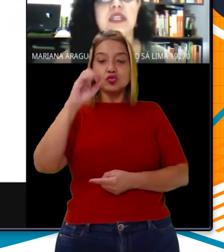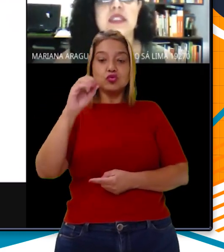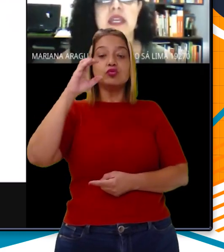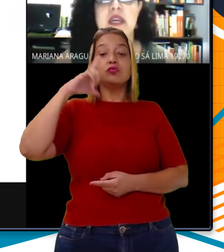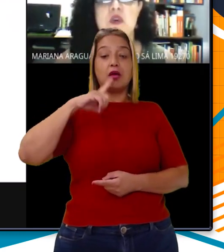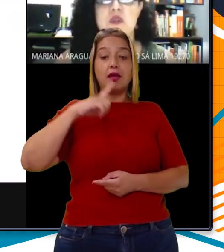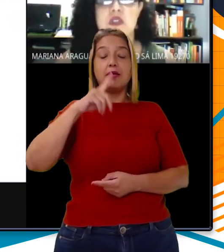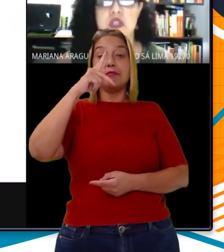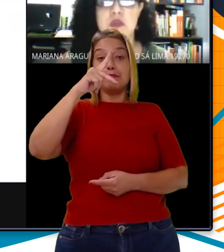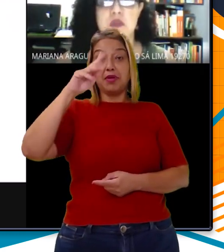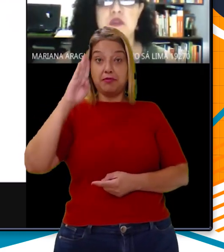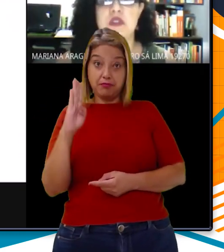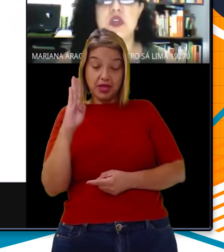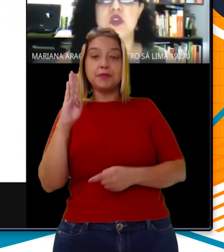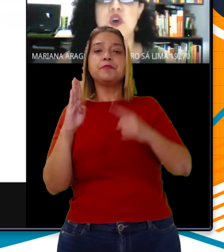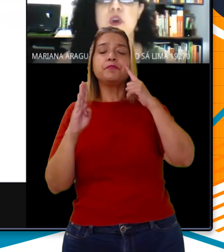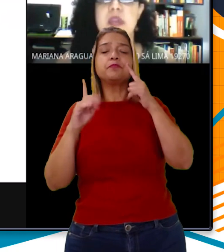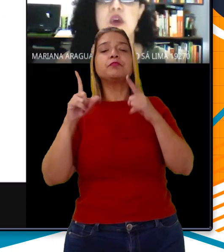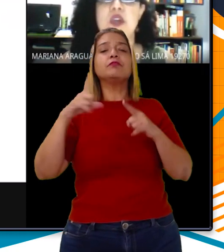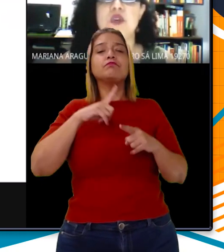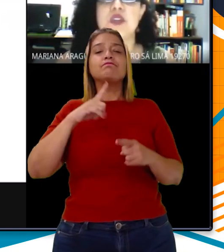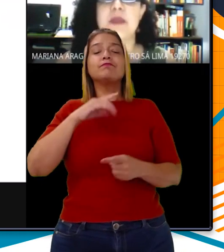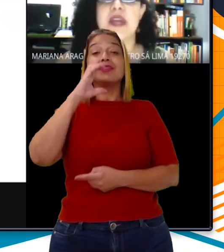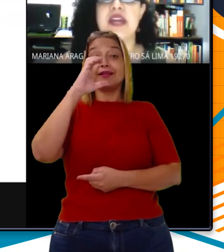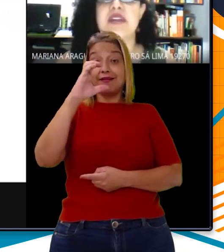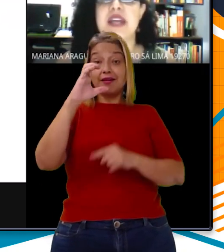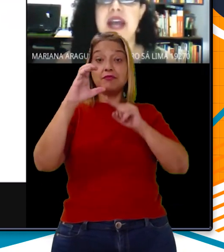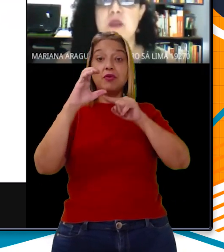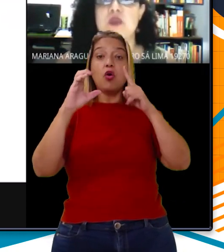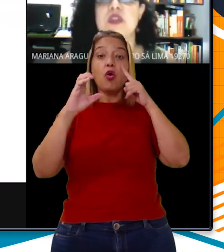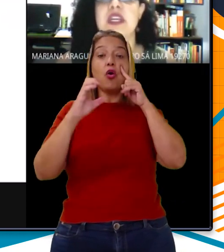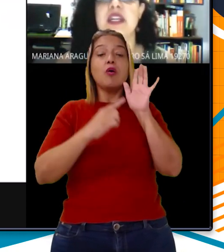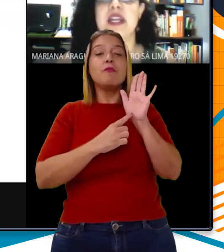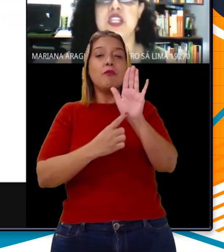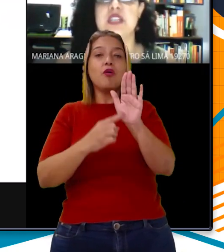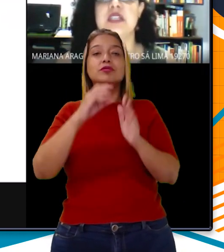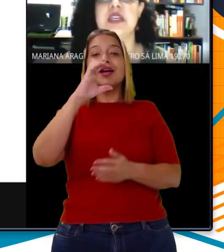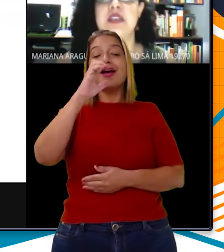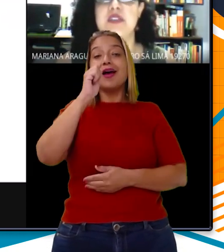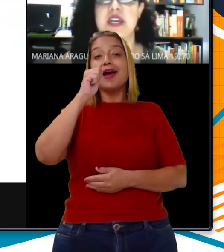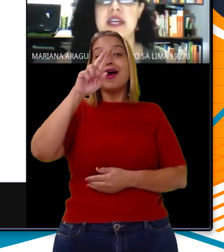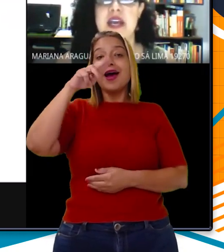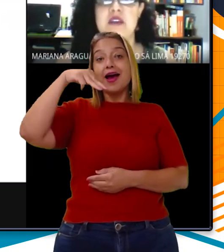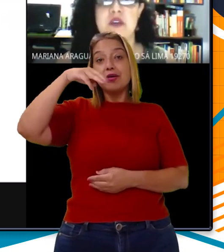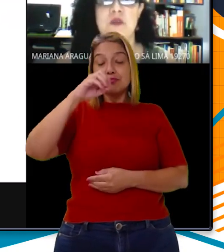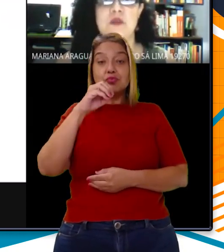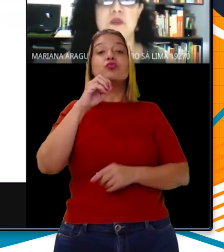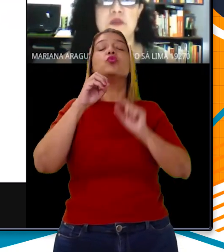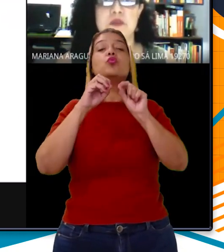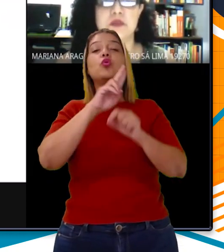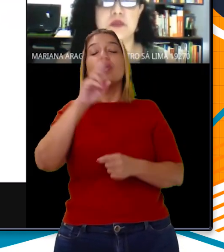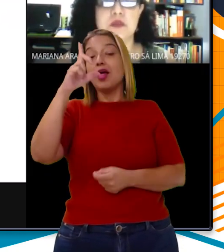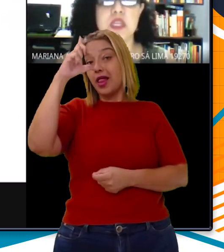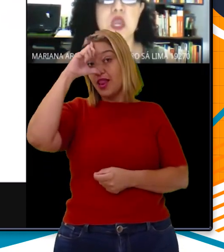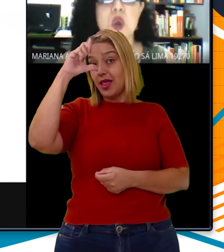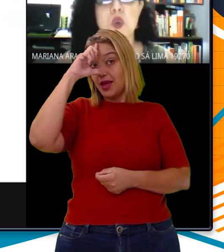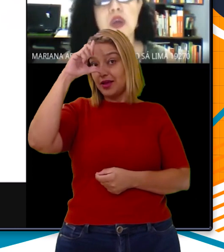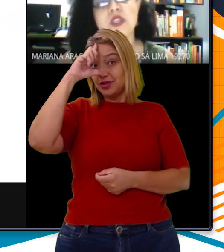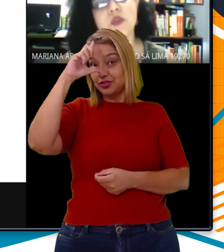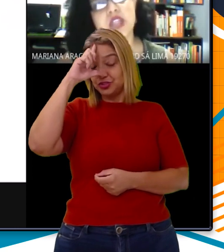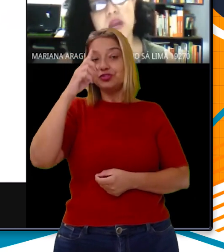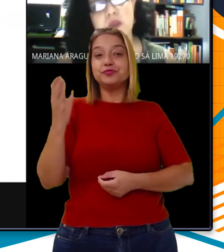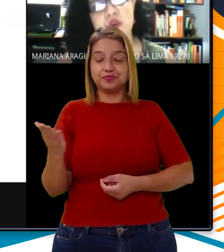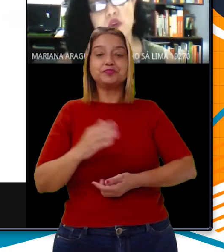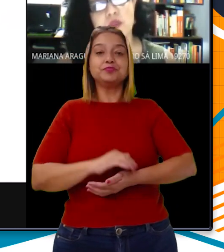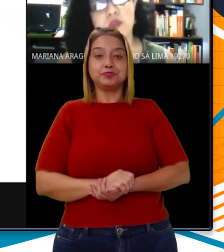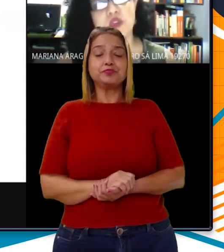que tem C como símbolo. Seu nome é oriundo da palavra carbo, que em latim significa carvão. O